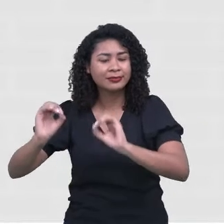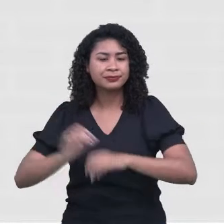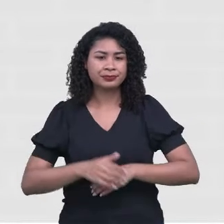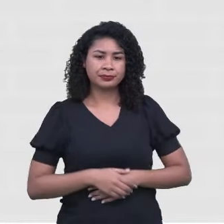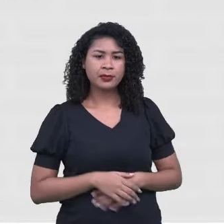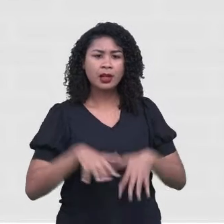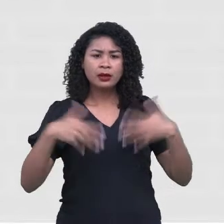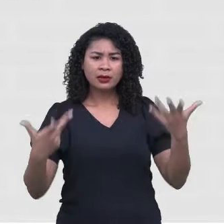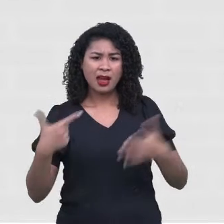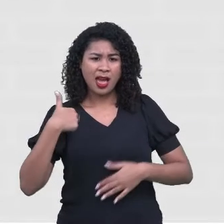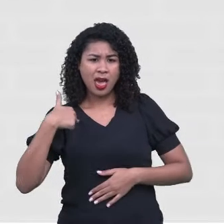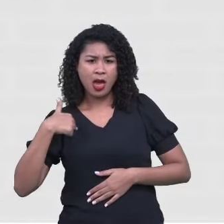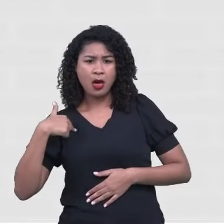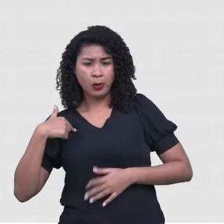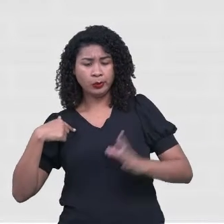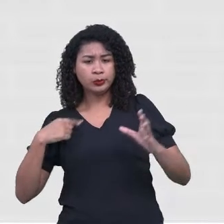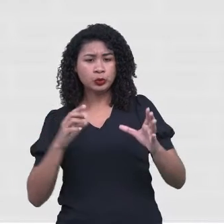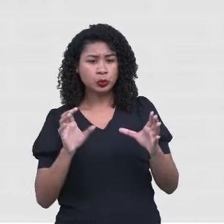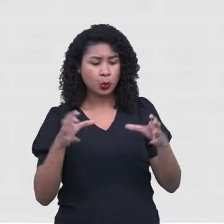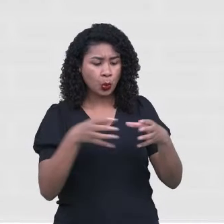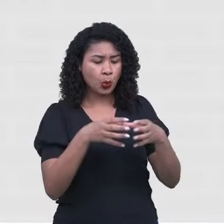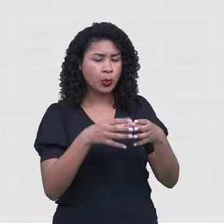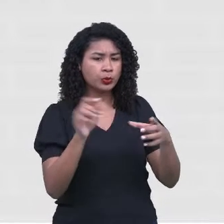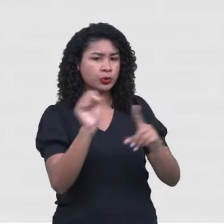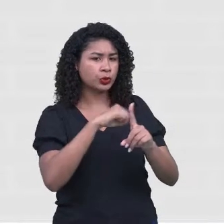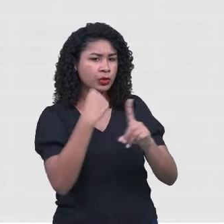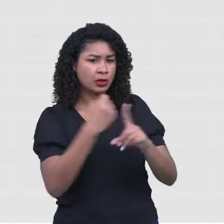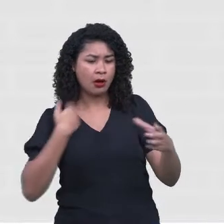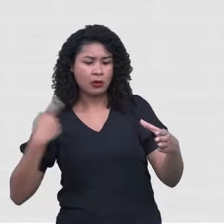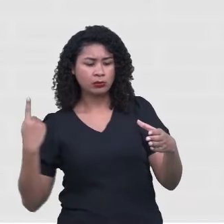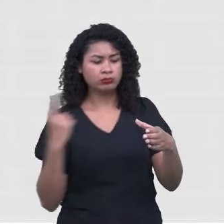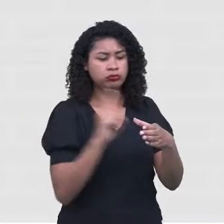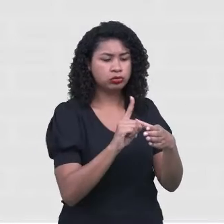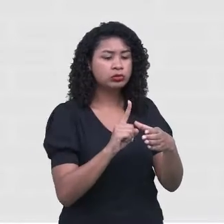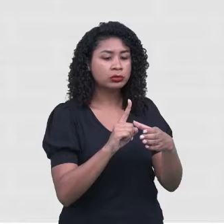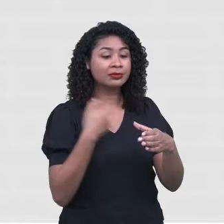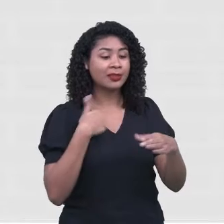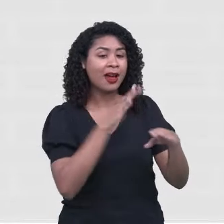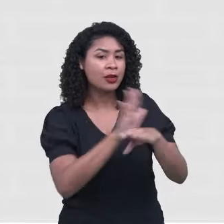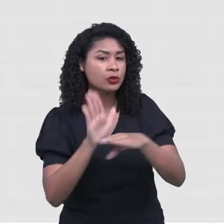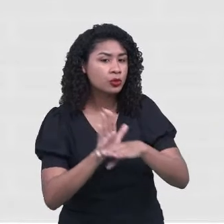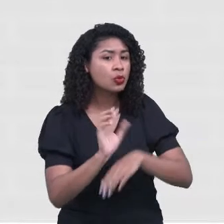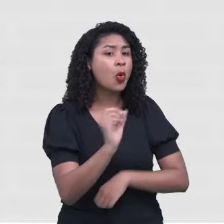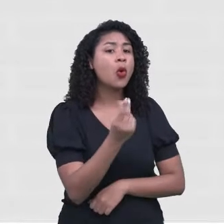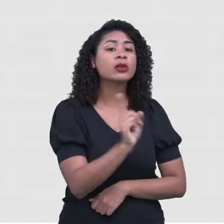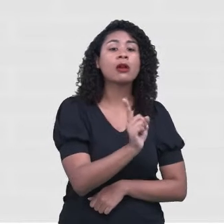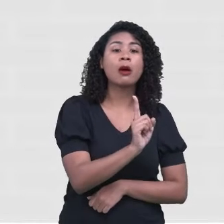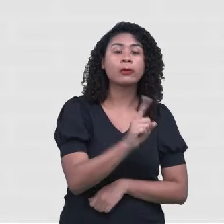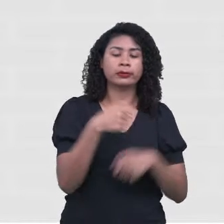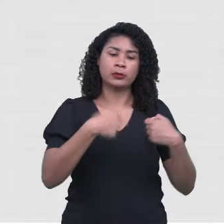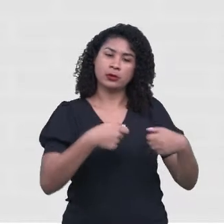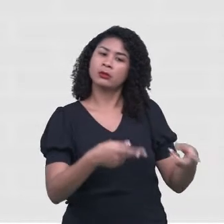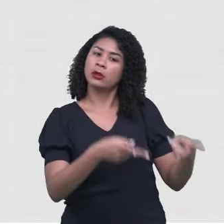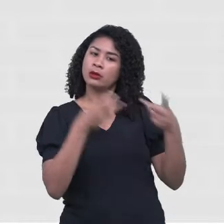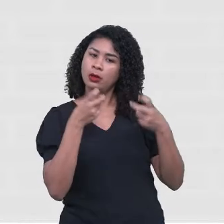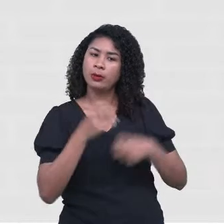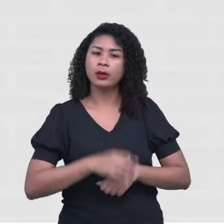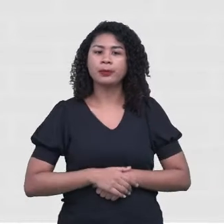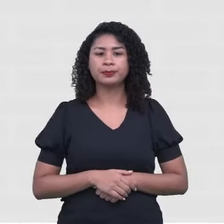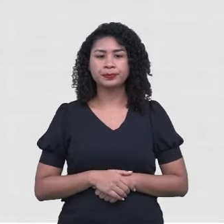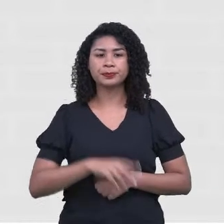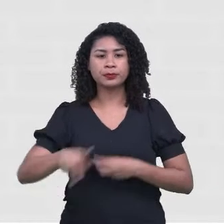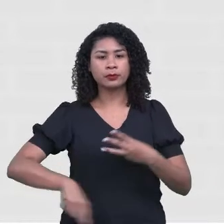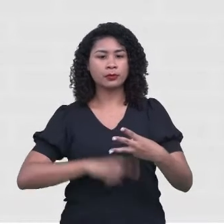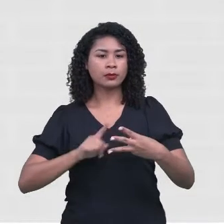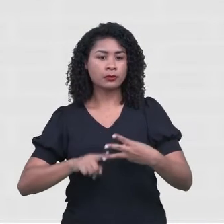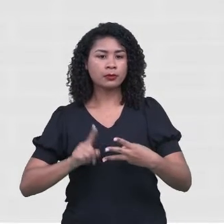agradável? Um desenvolvimento de propósito. Que é o próximo. O que eu vou fazer para alcançar os meus